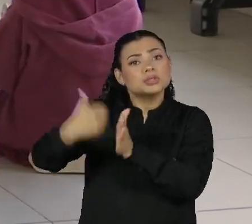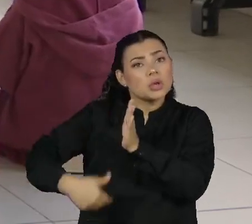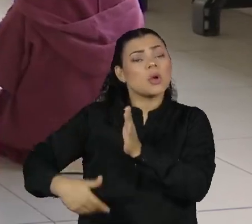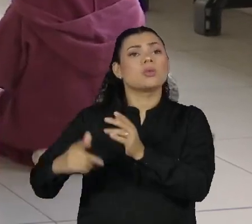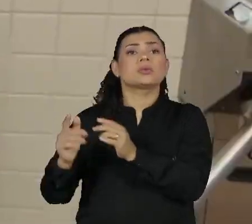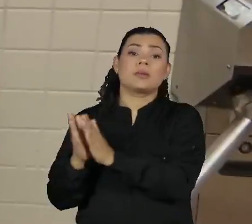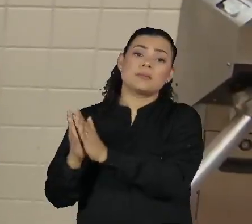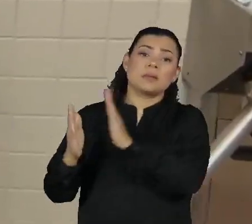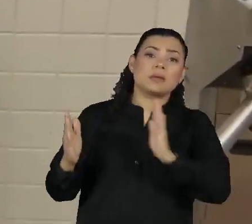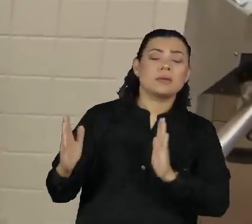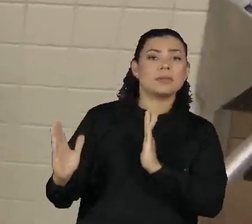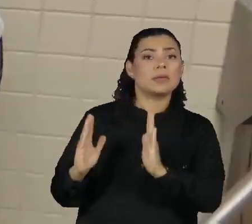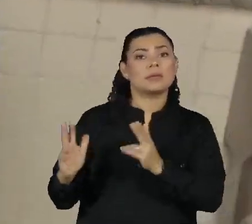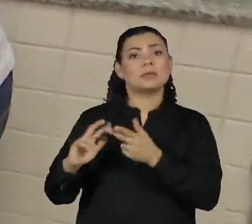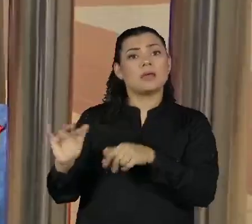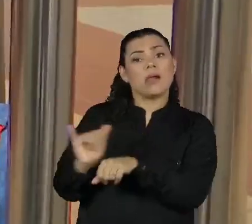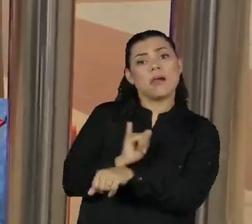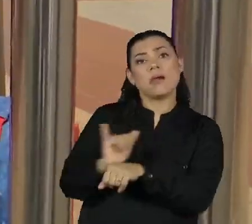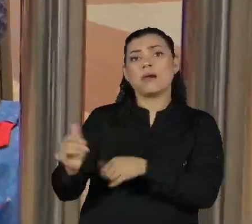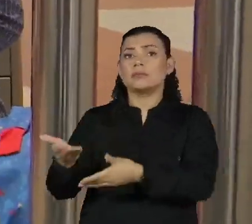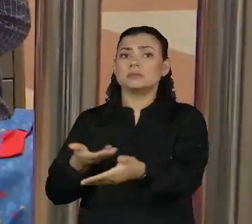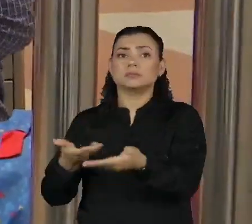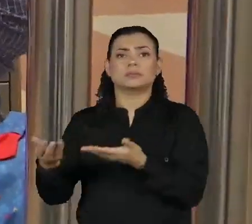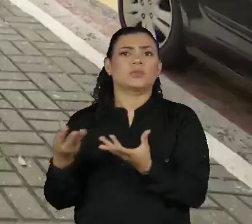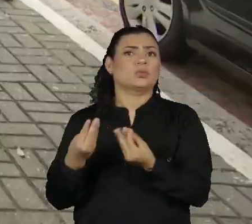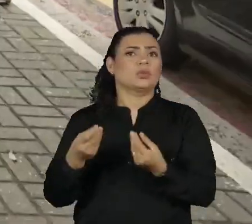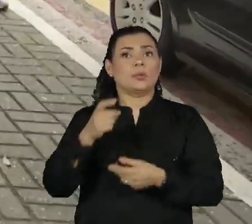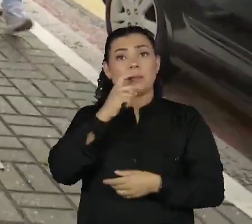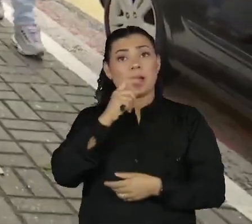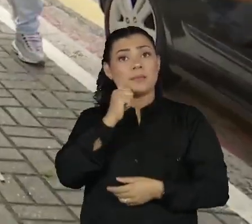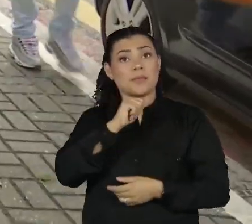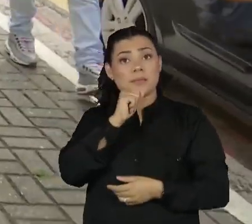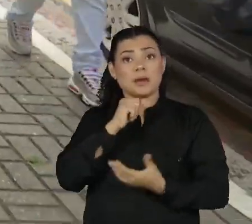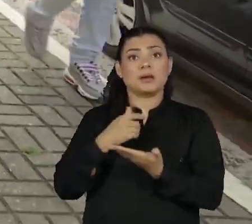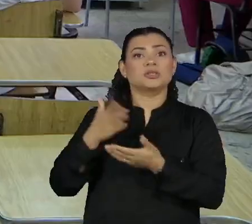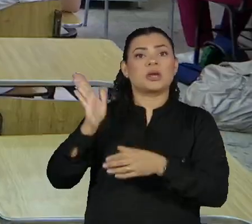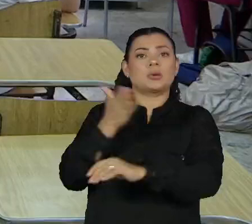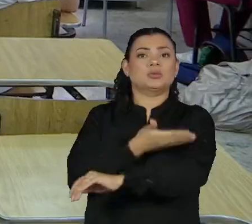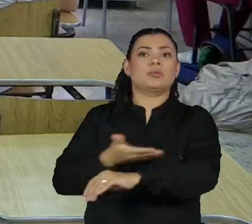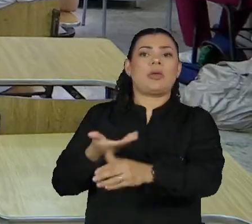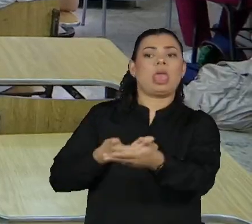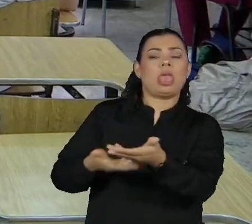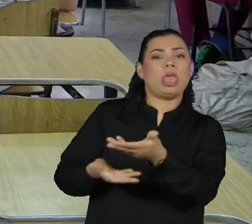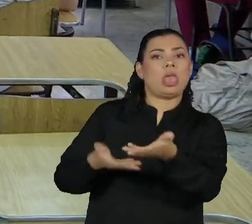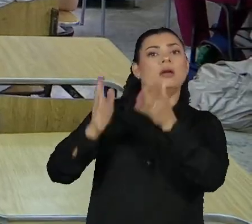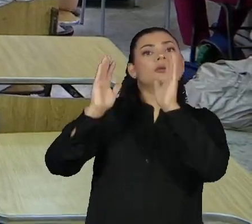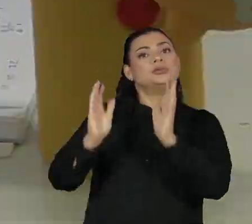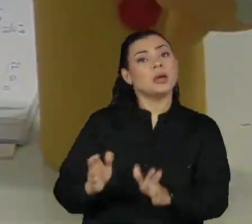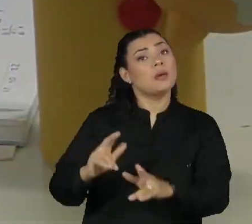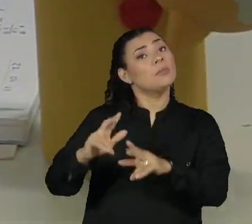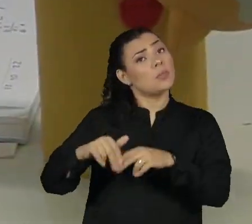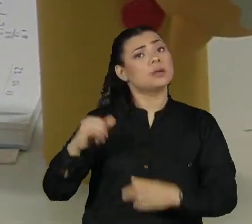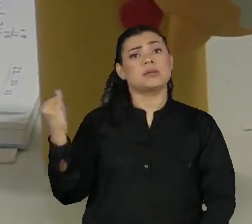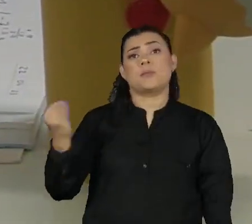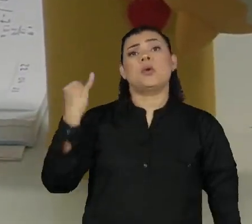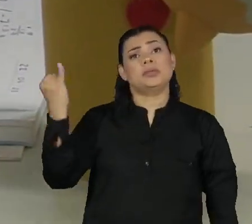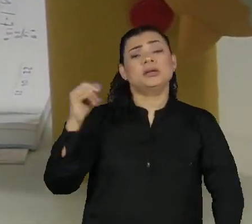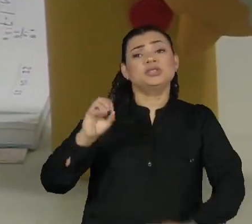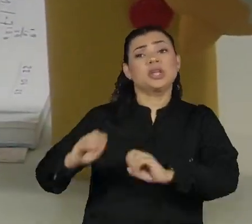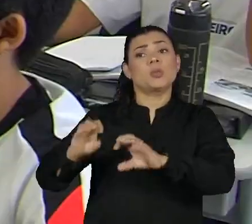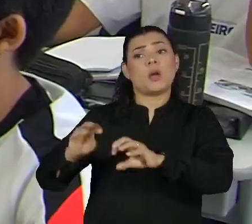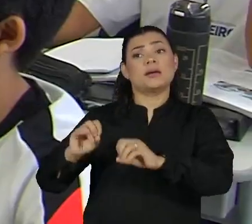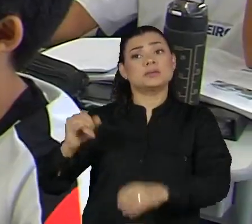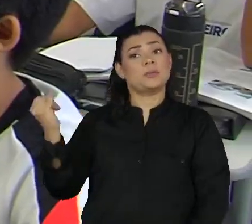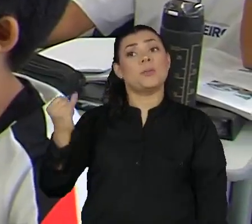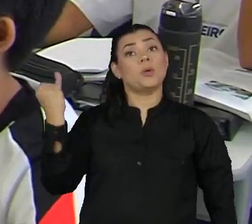prazos maiores, um malabarismo com o qual muitos pais e mães estão acostumados diante da importância que a educação